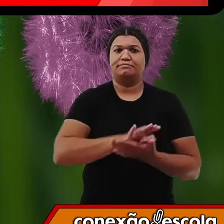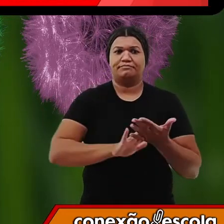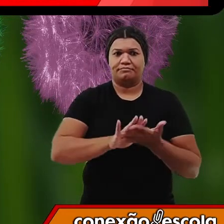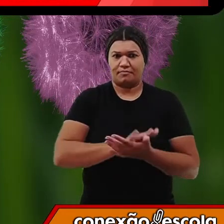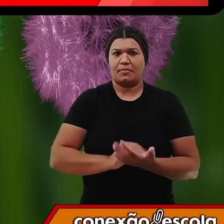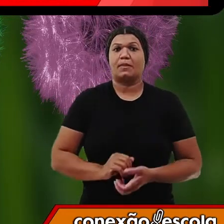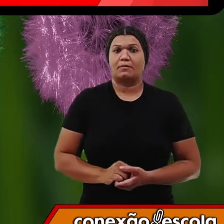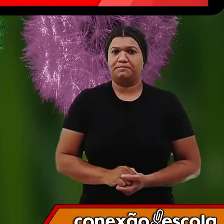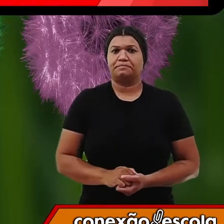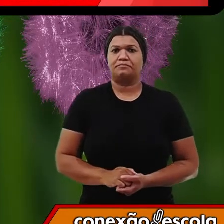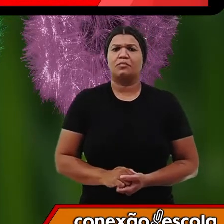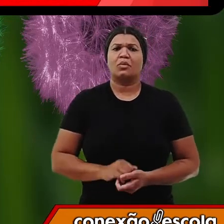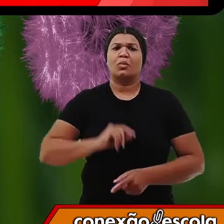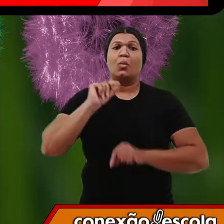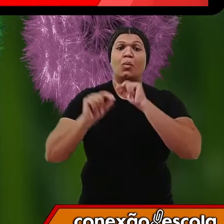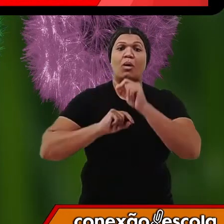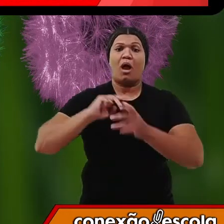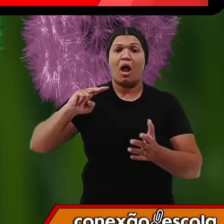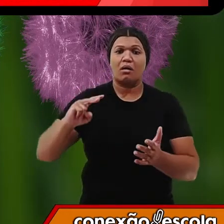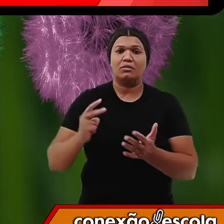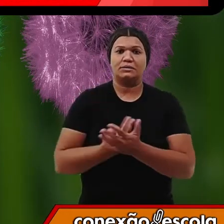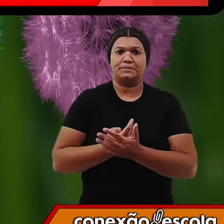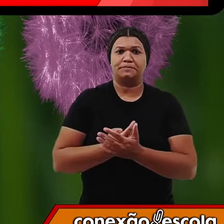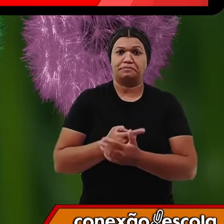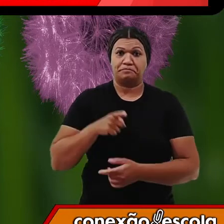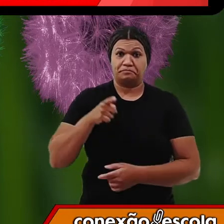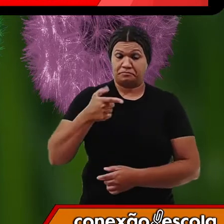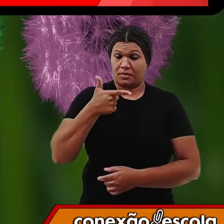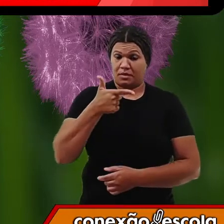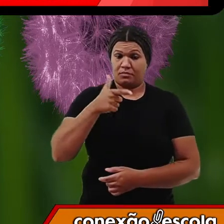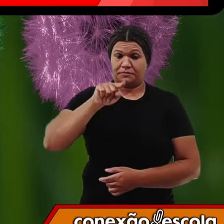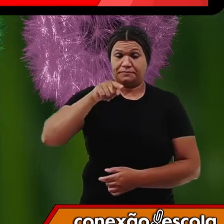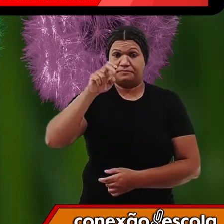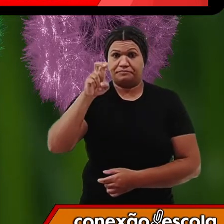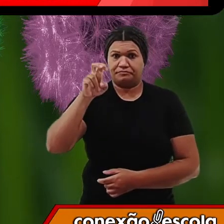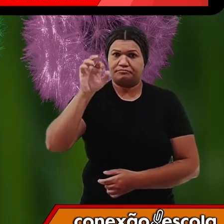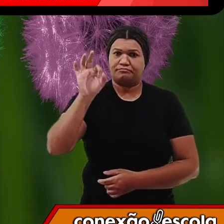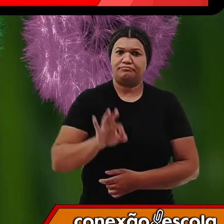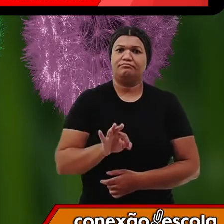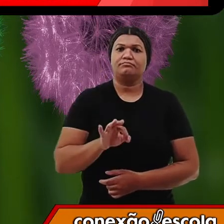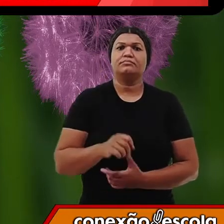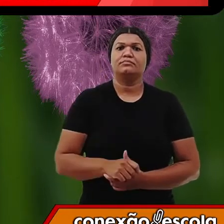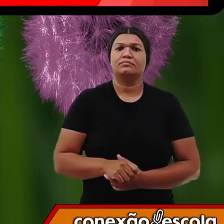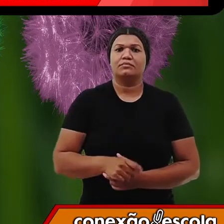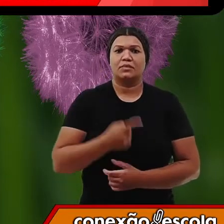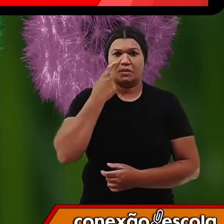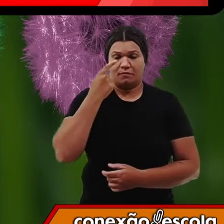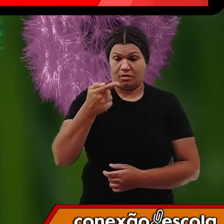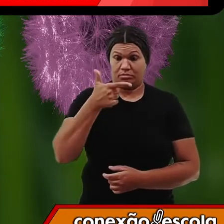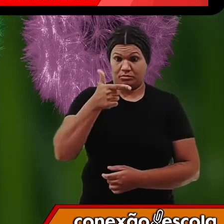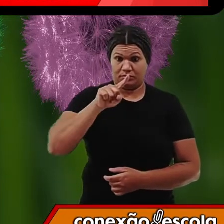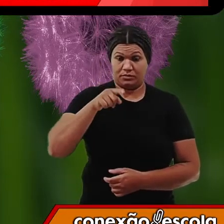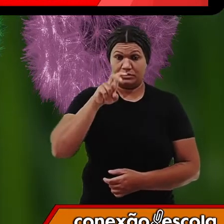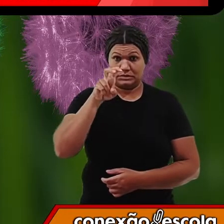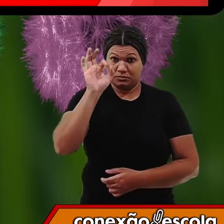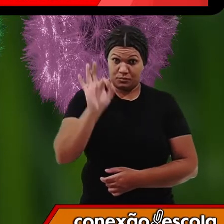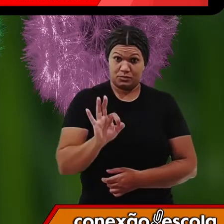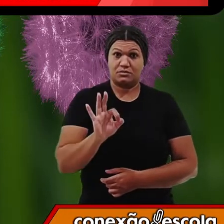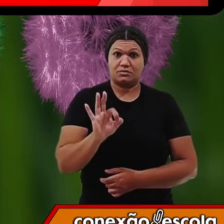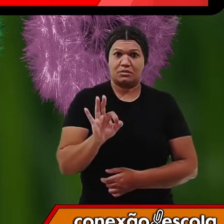dizemos. O que acontece? Dessa pequena porcentagem, 2,5%,